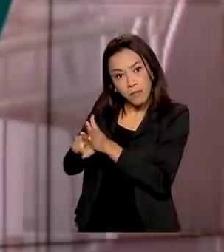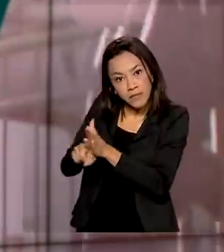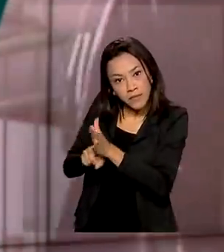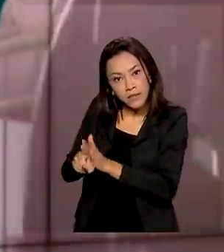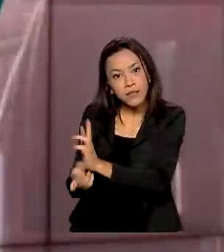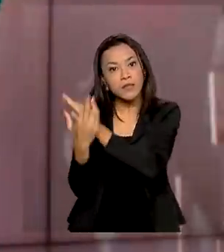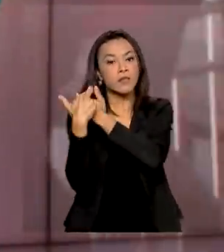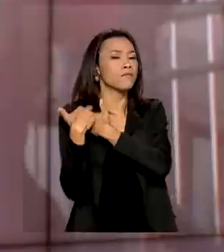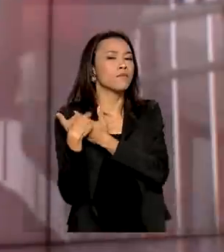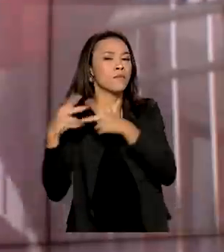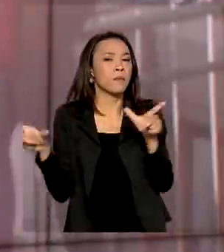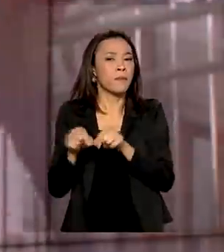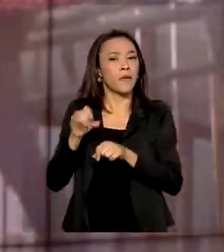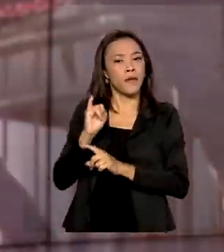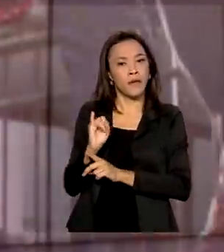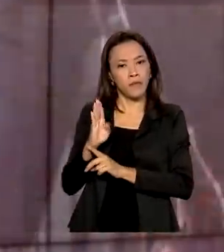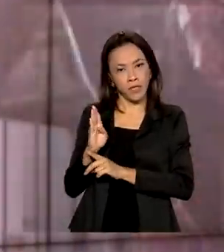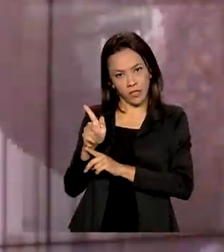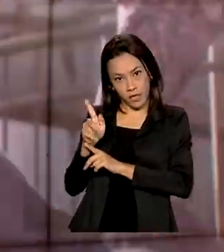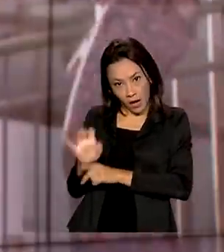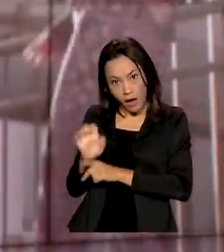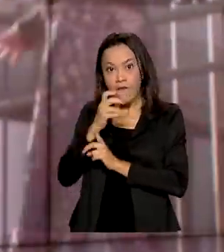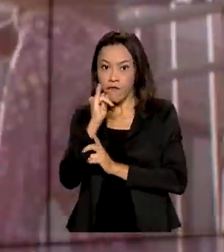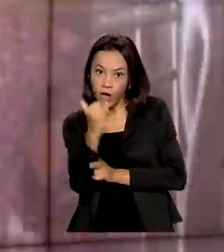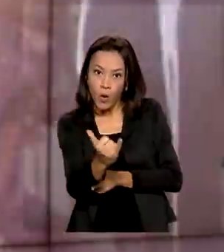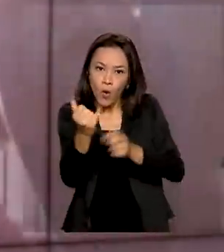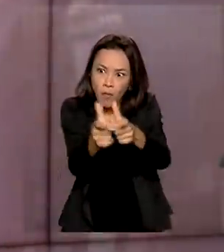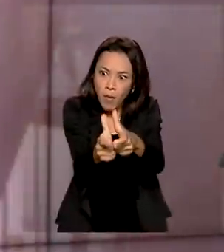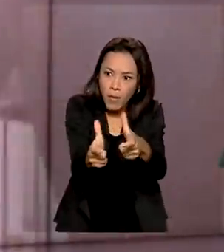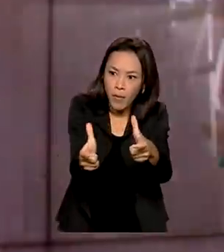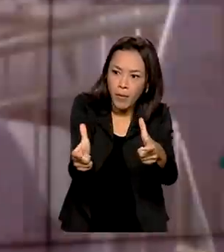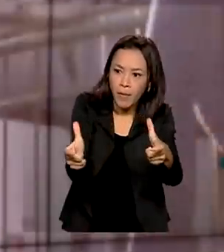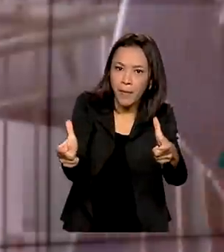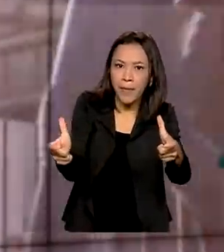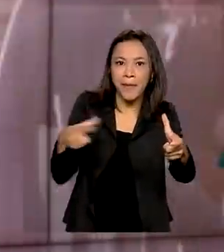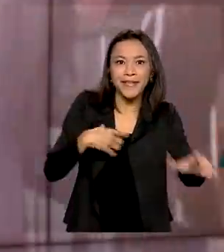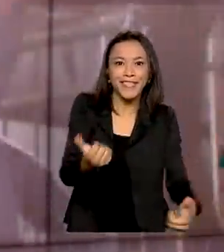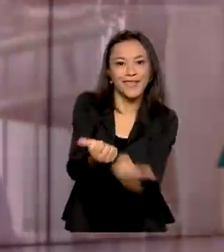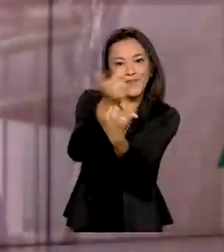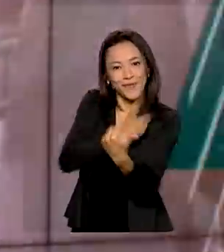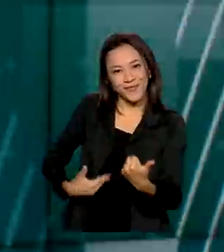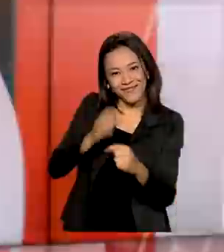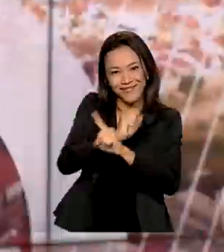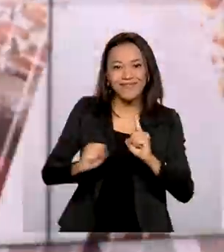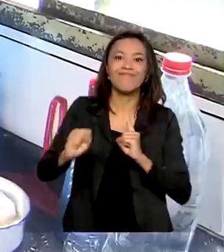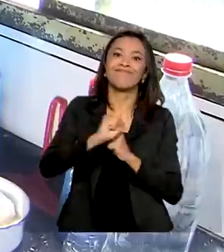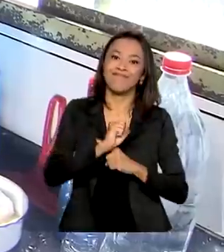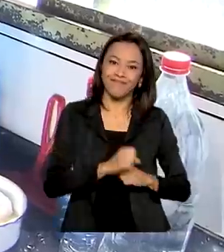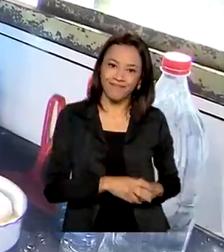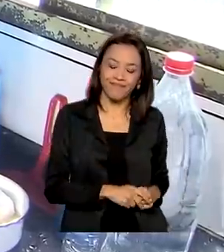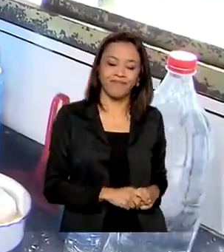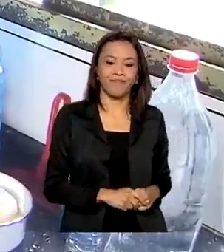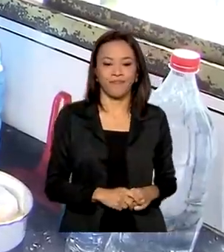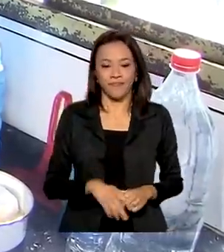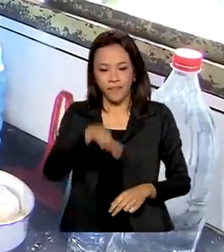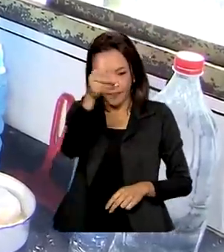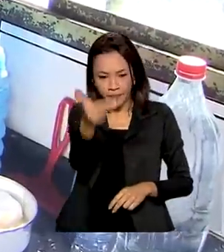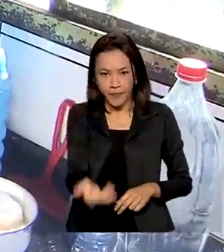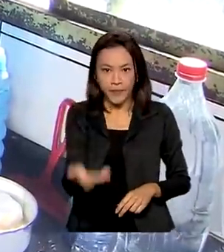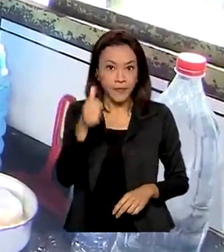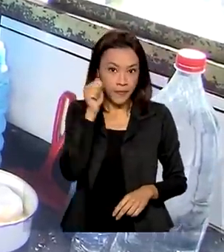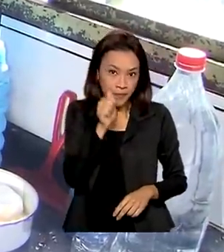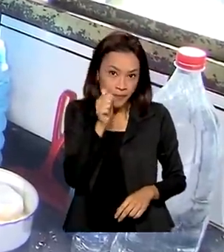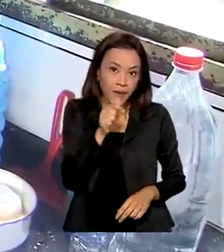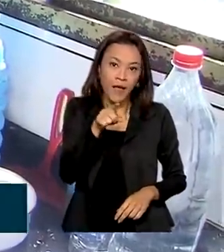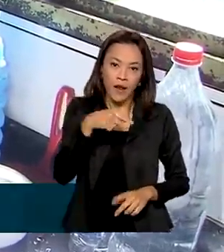IBGE mostrou aumento no número de brasileiros assistidos por programas sociais. Maria das Graças